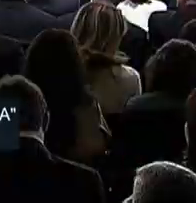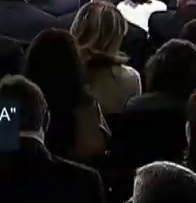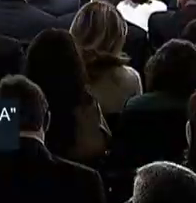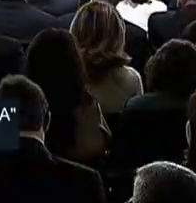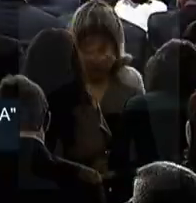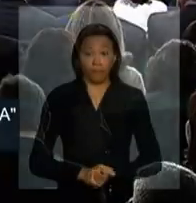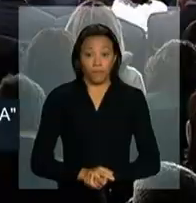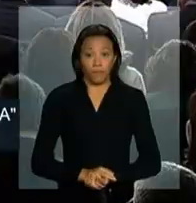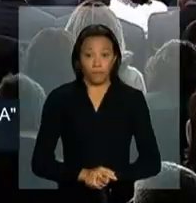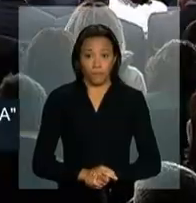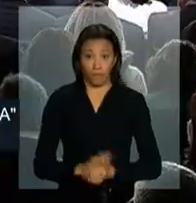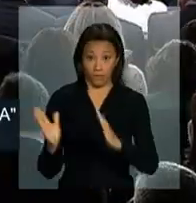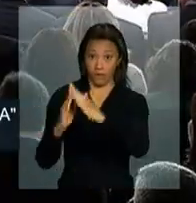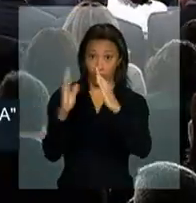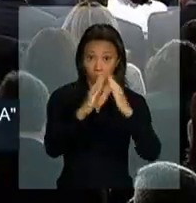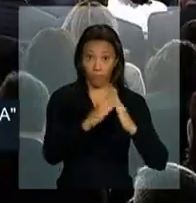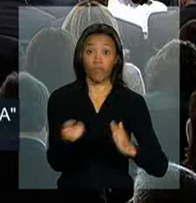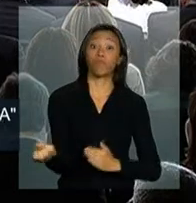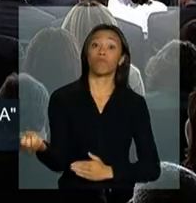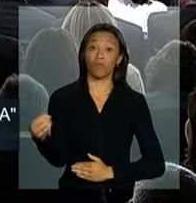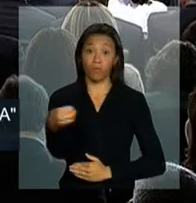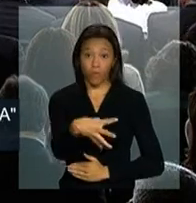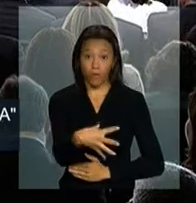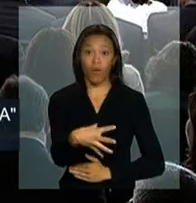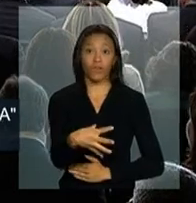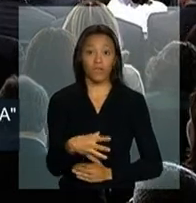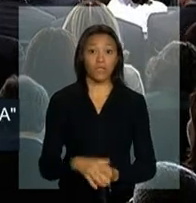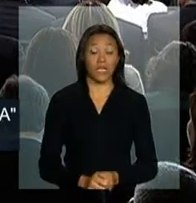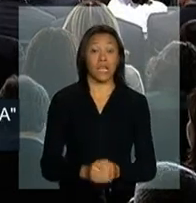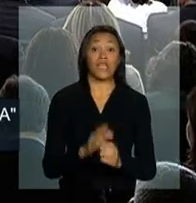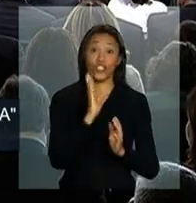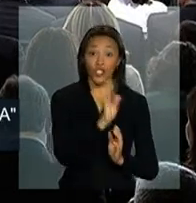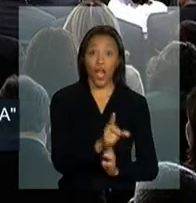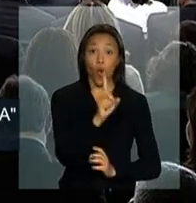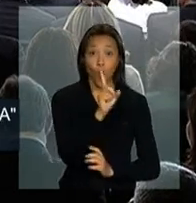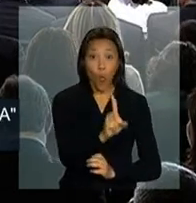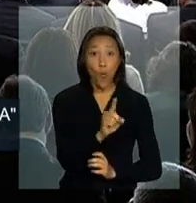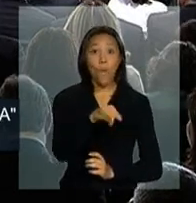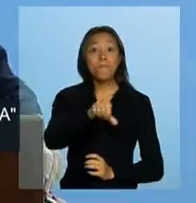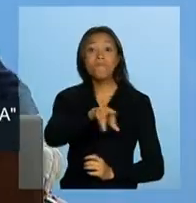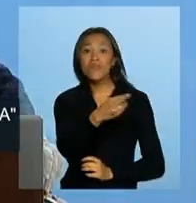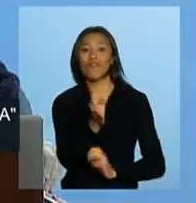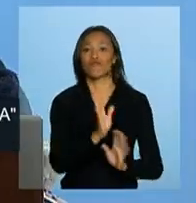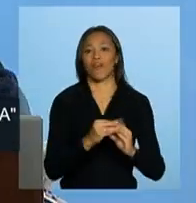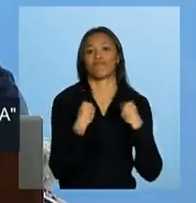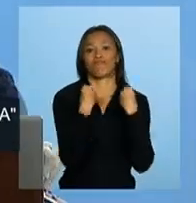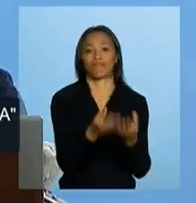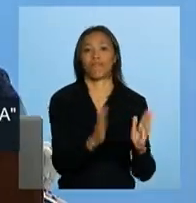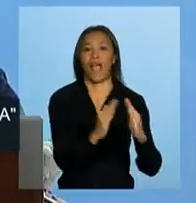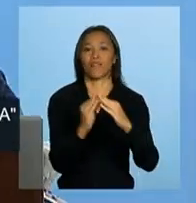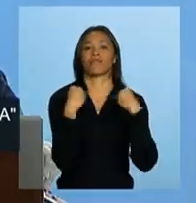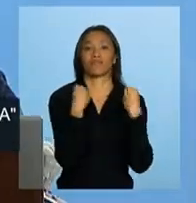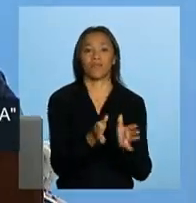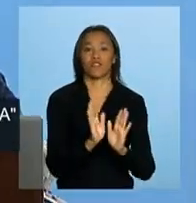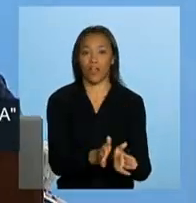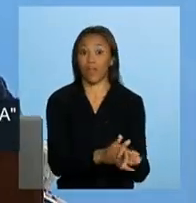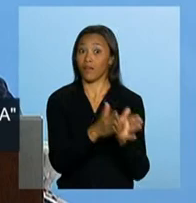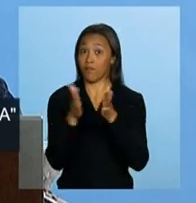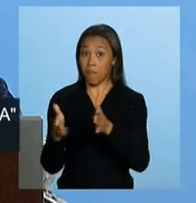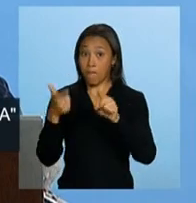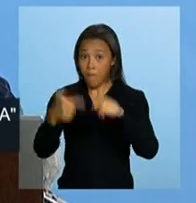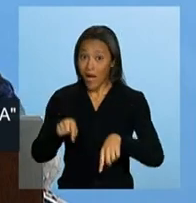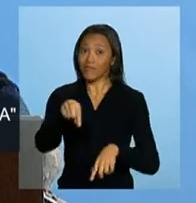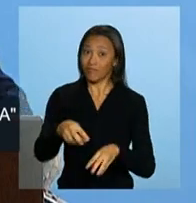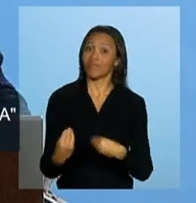Moradias novas, além desse um milhão entregue. Isso significa que,